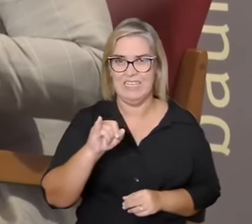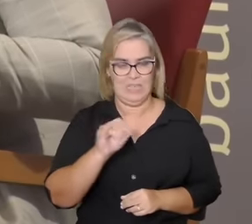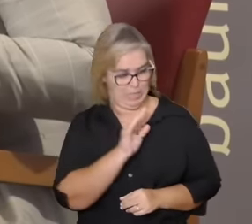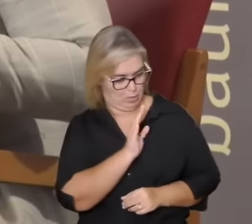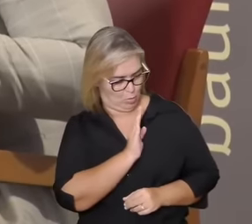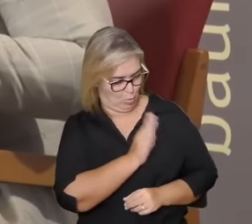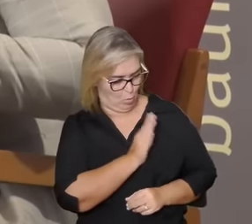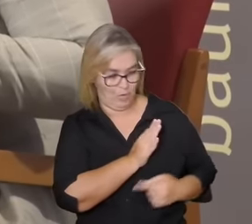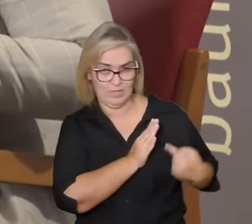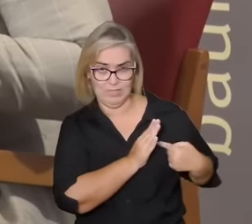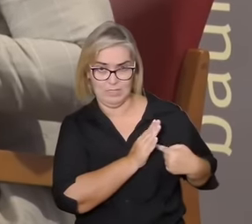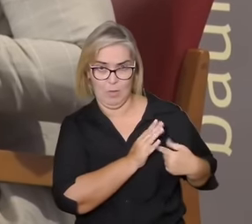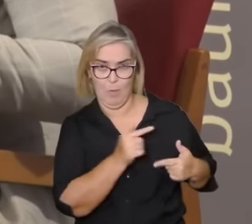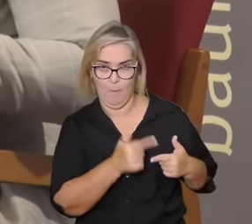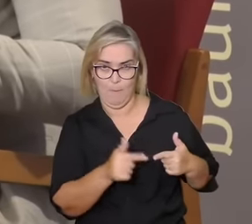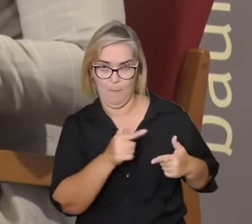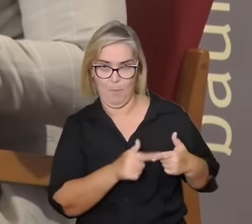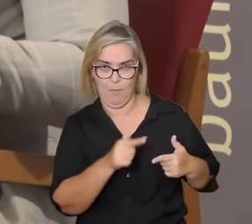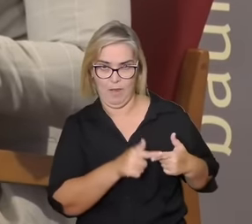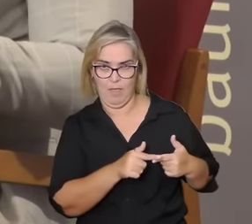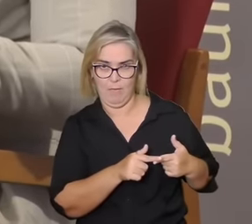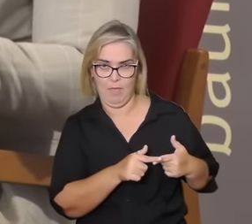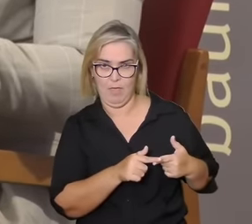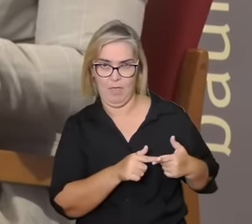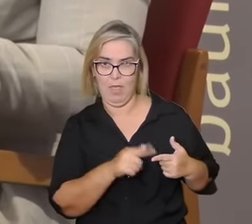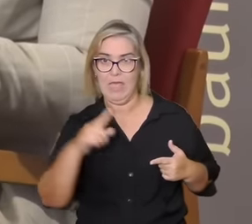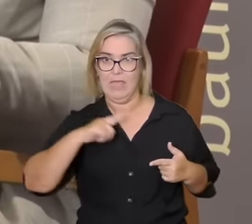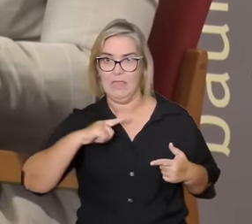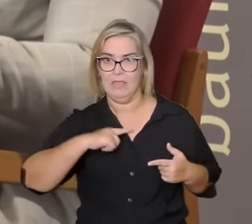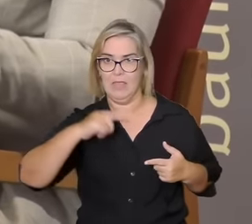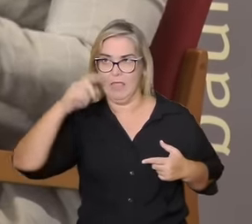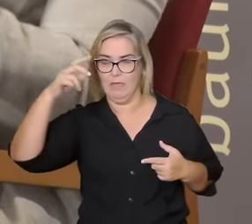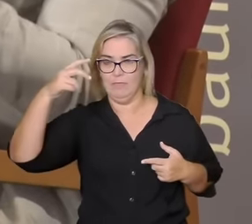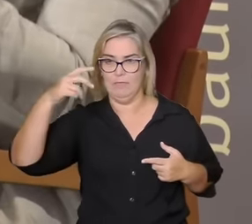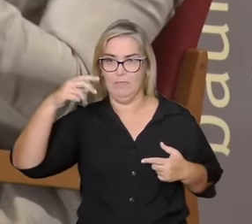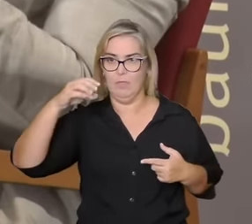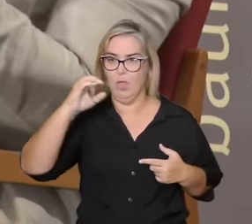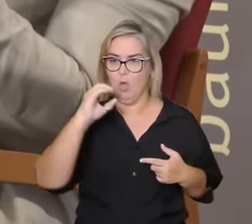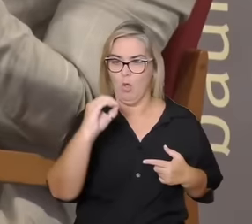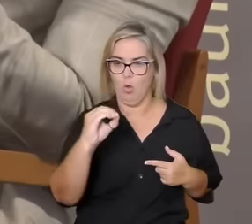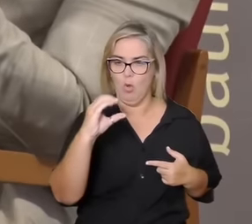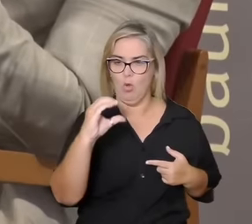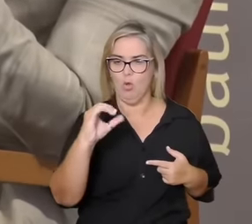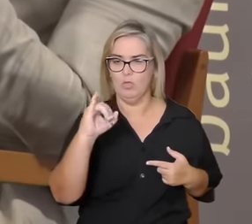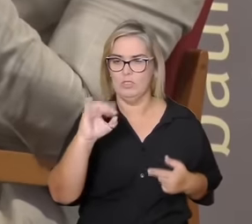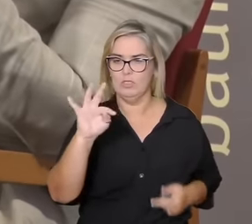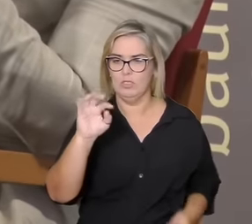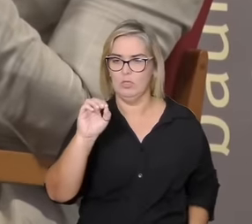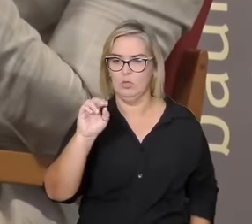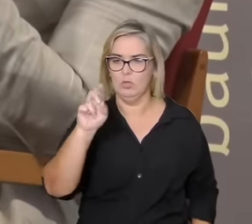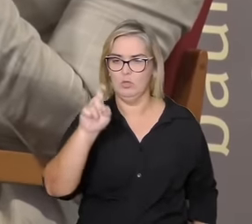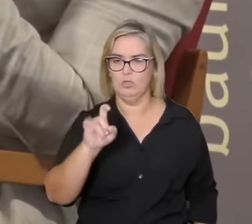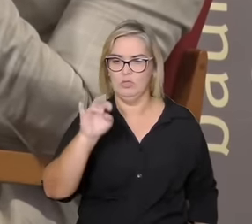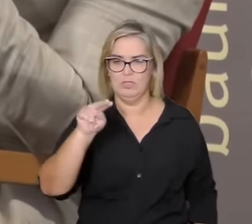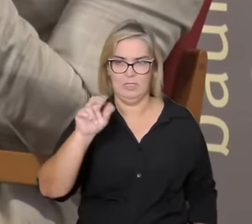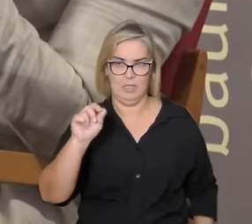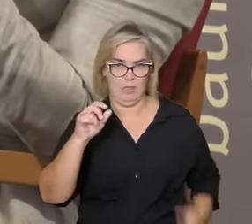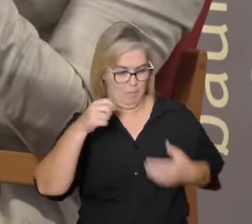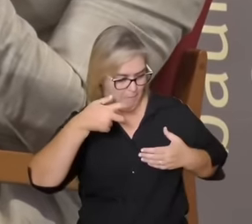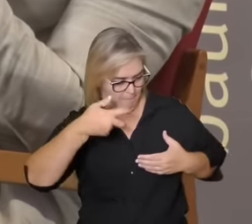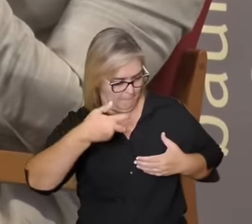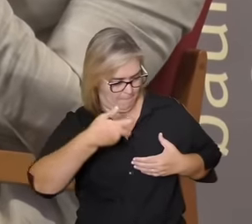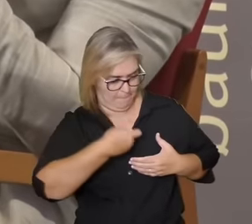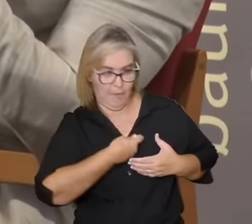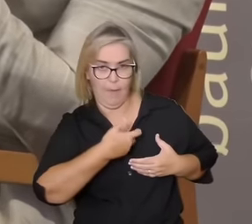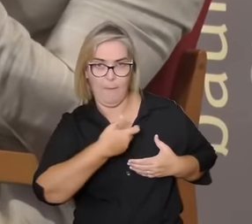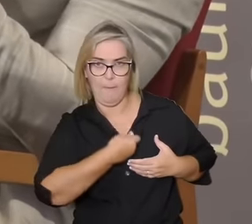lesionadas foram recuperadas um estudo que é preliminar um estudo que foi feito há pouco tempo e